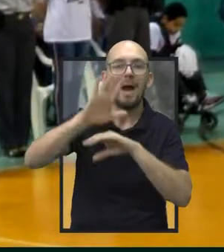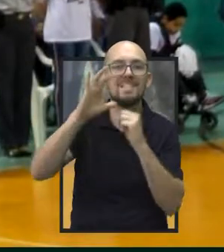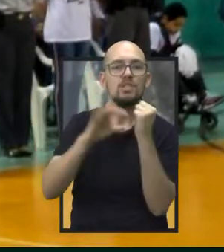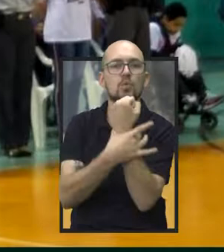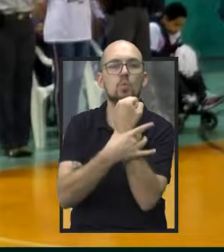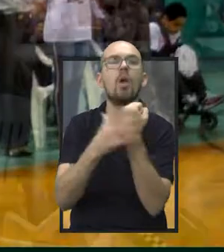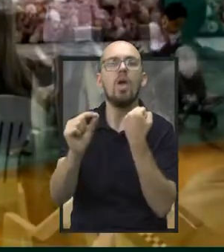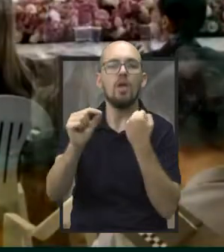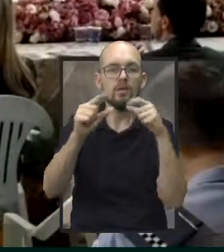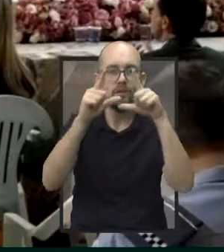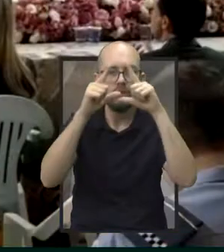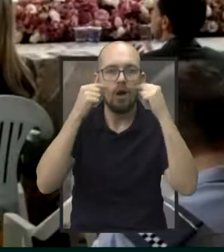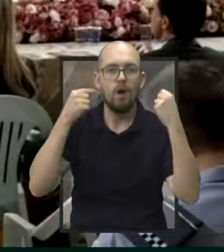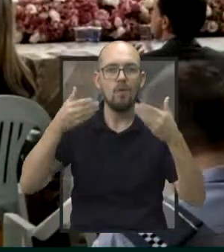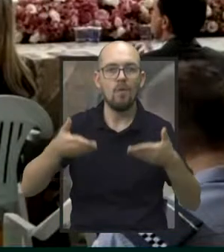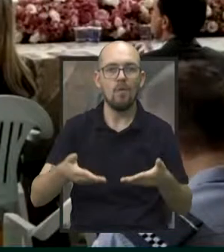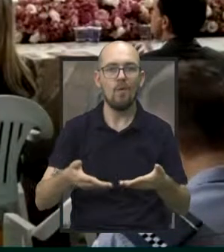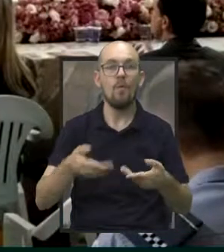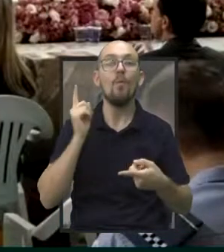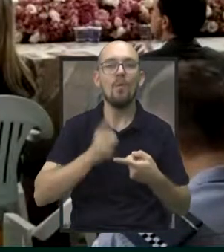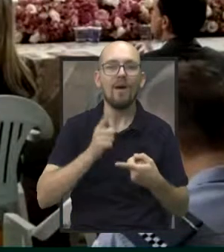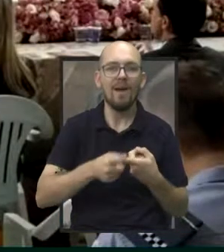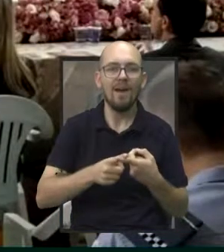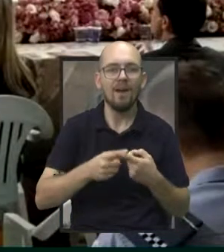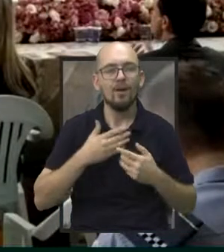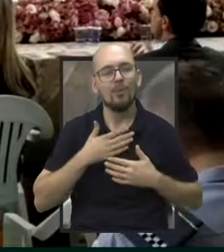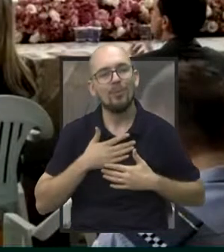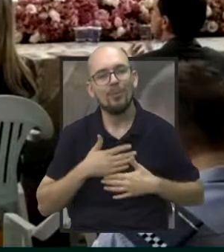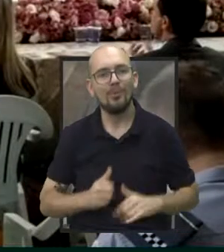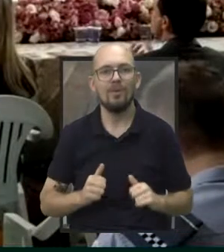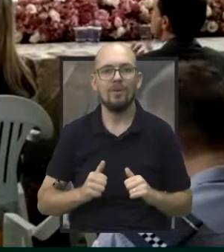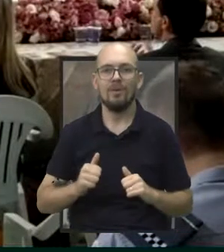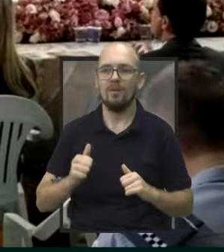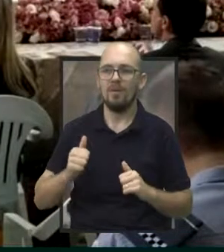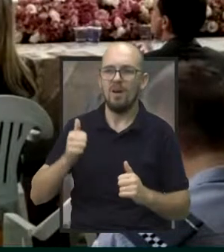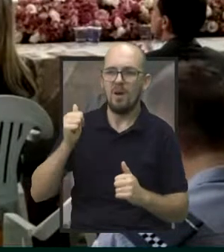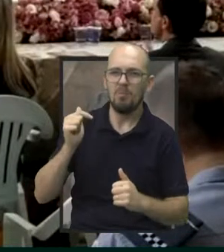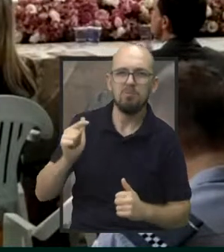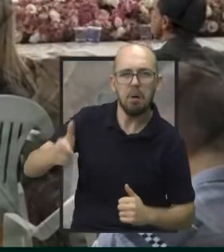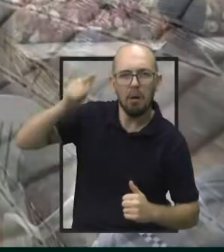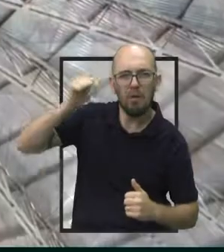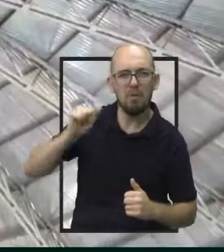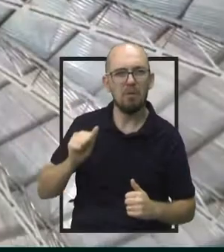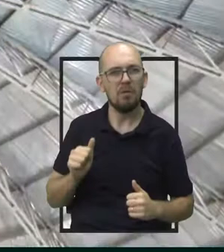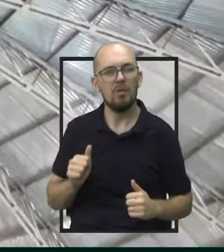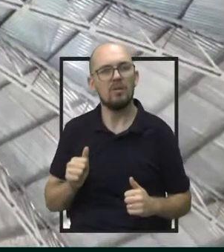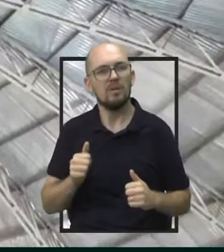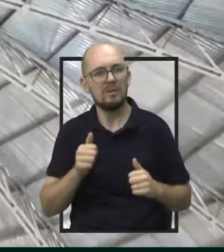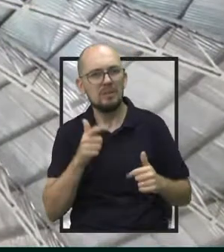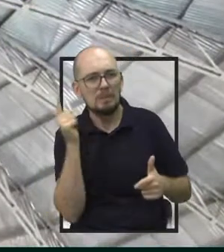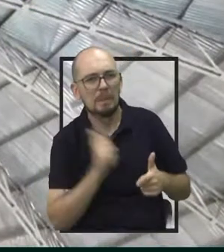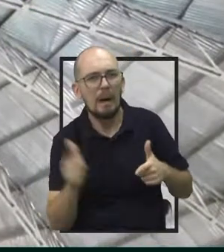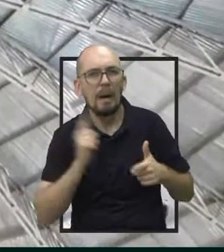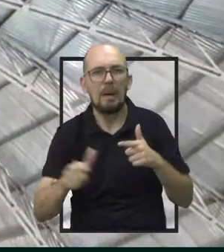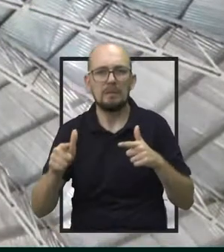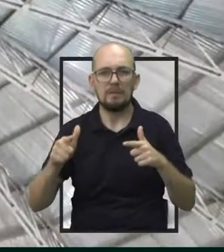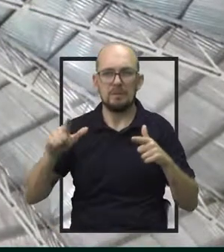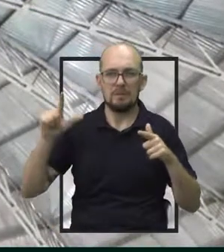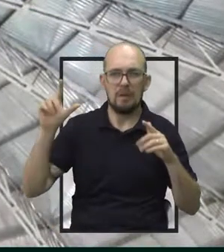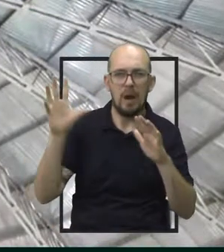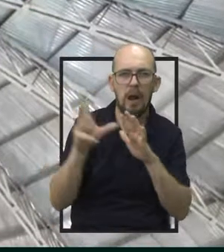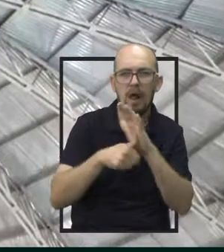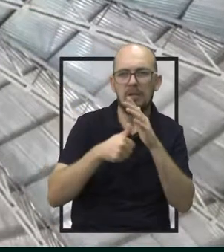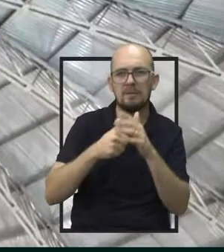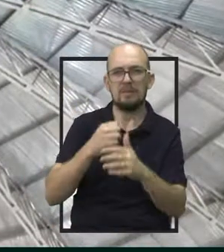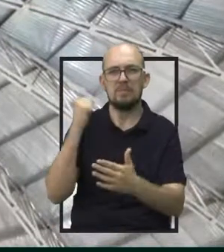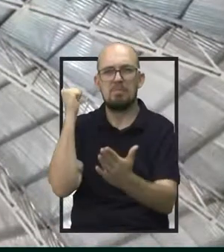violenta, mais tranquila, menos acontecimento envolvendo a polícia no sentido de